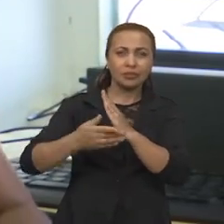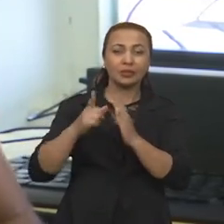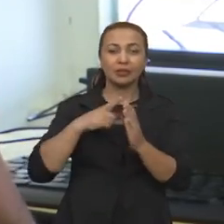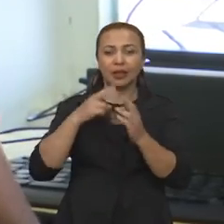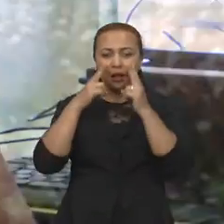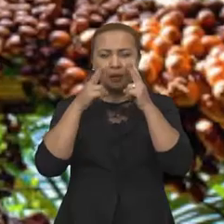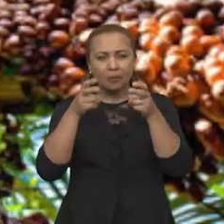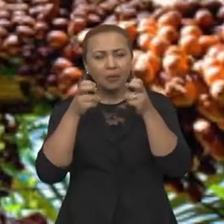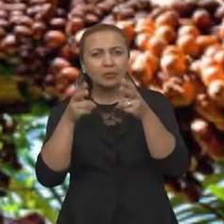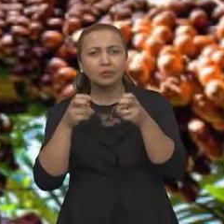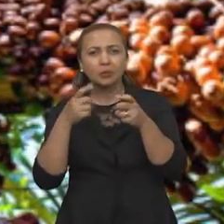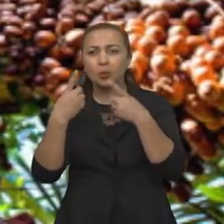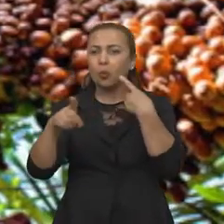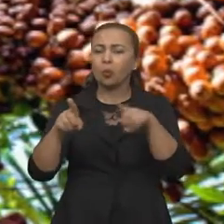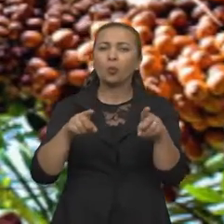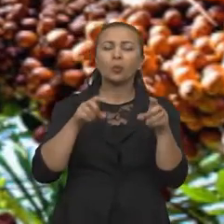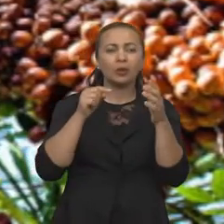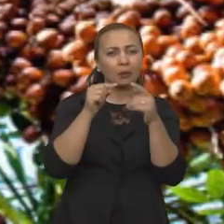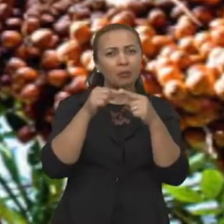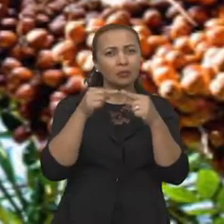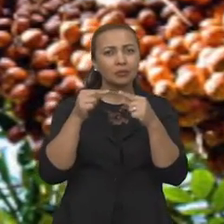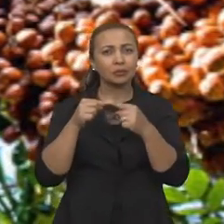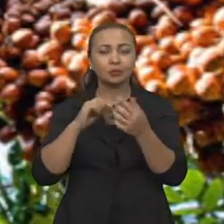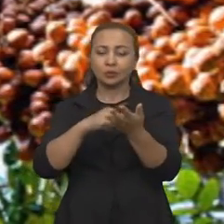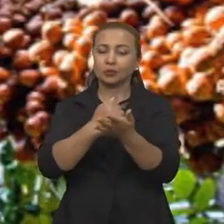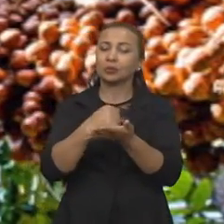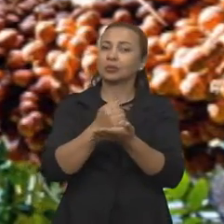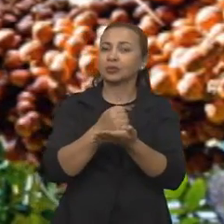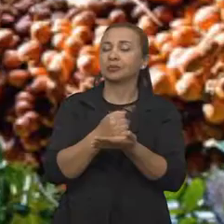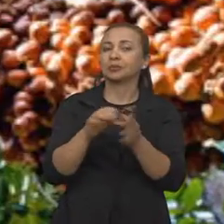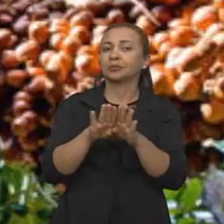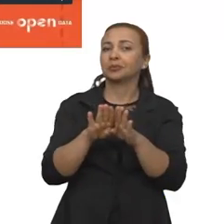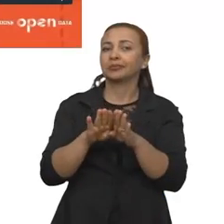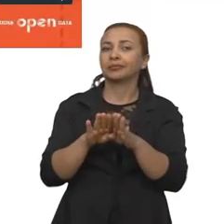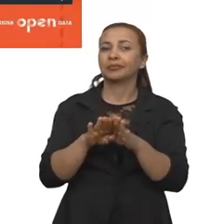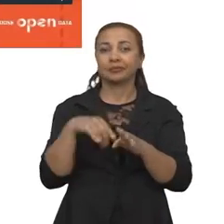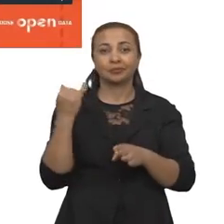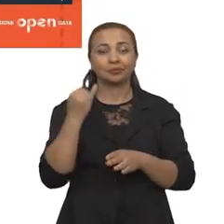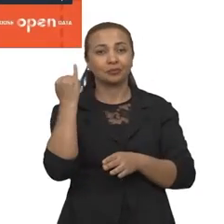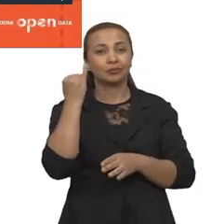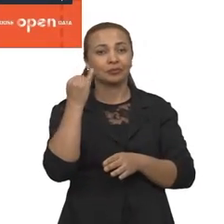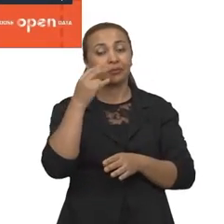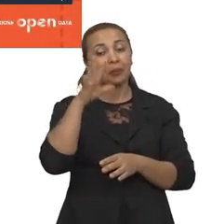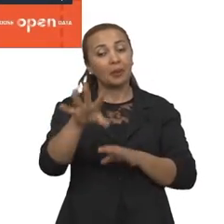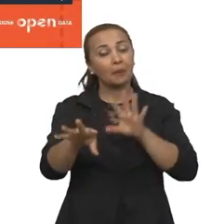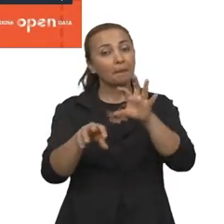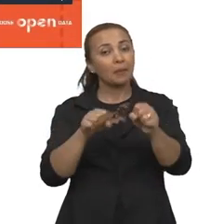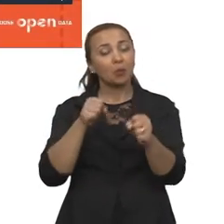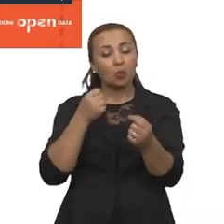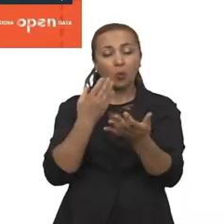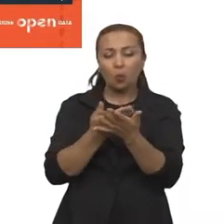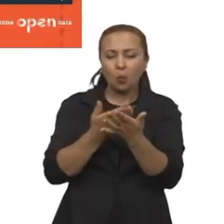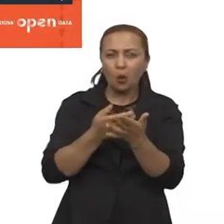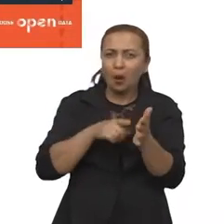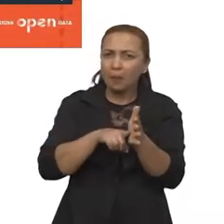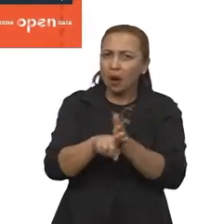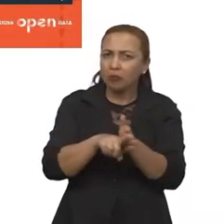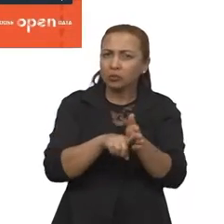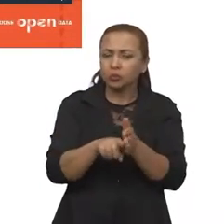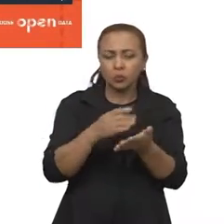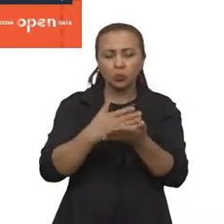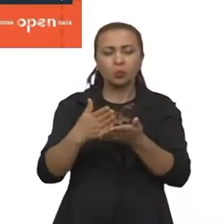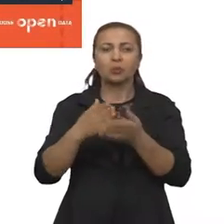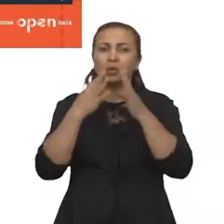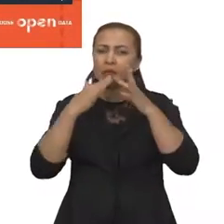grande... outras aplicações farmacológicas do Buriti. A gente pegou, resolveu estudar logo no início da